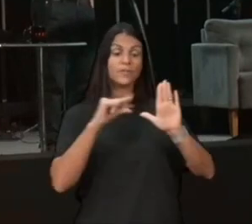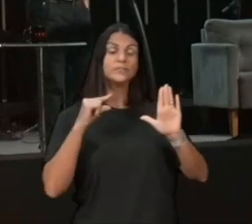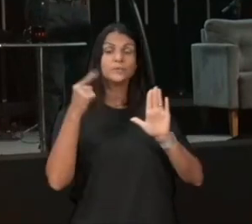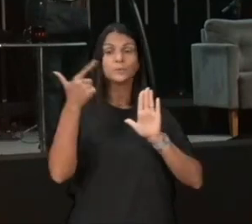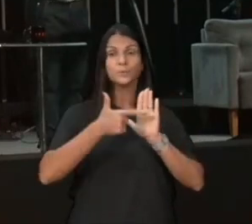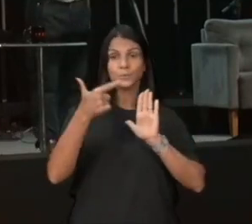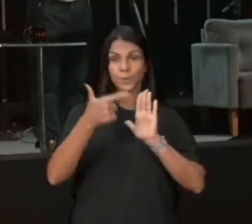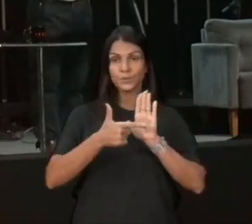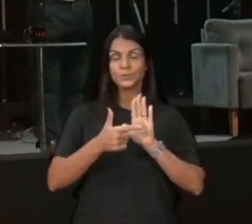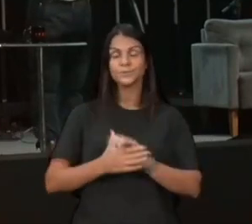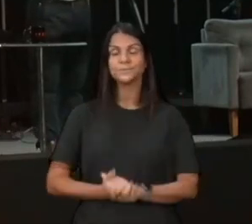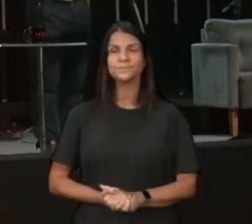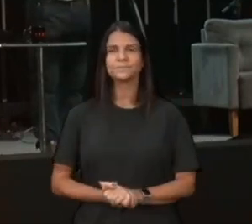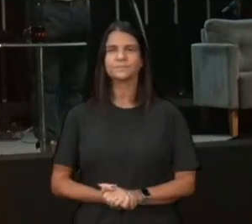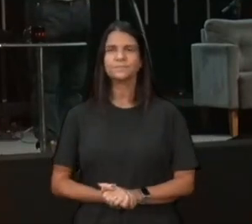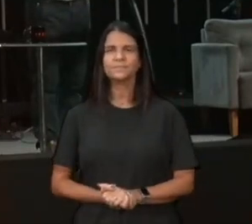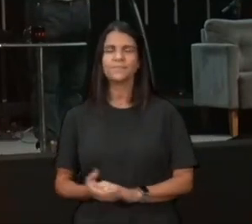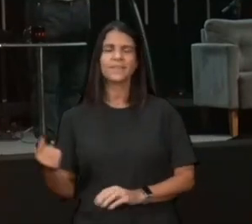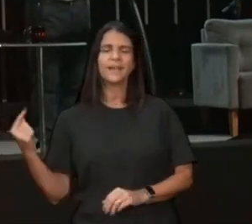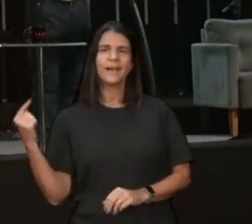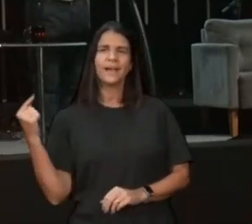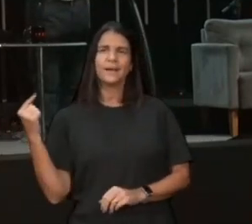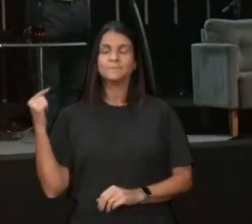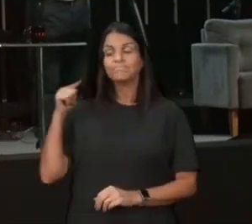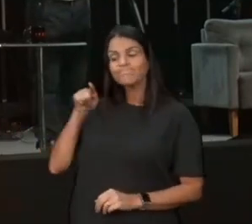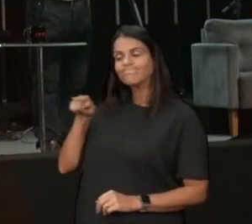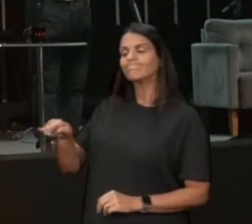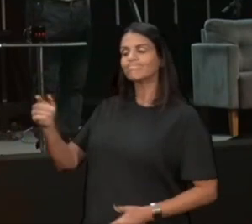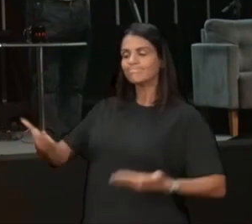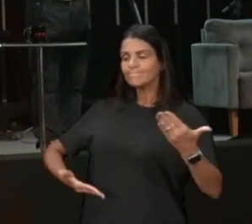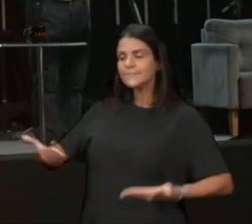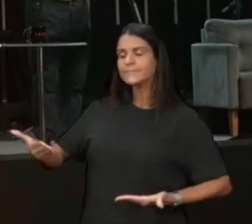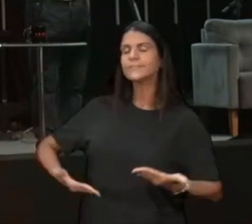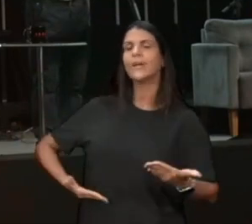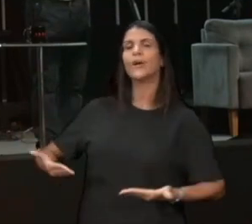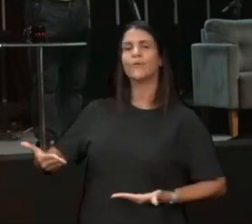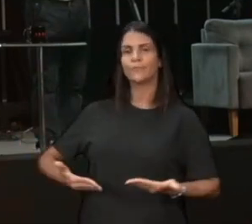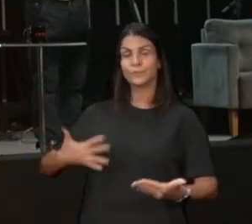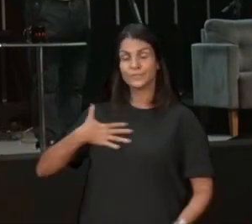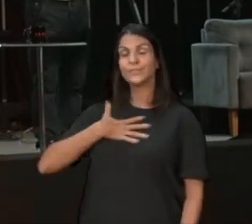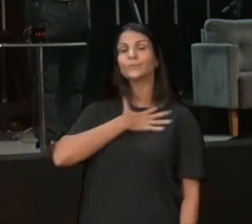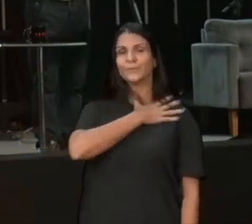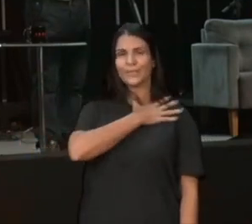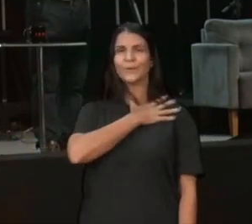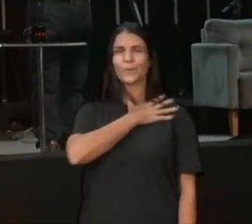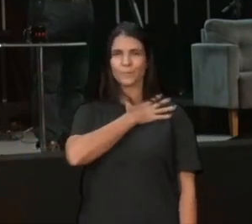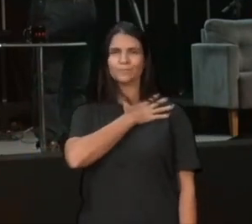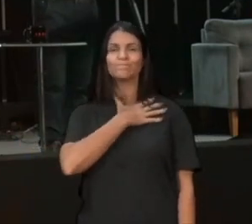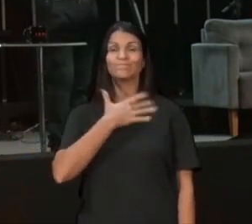gente lê assim, ali estava o servo de um ceturião, doente, quase a morte, a quem o seu senhor,